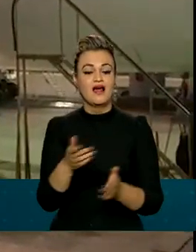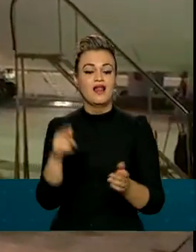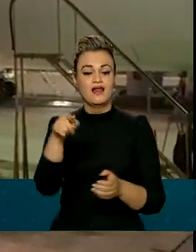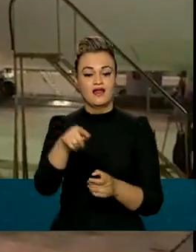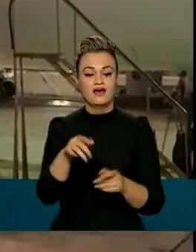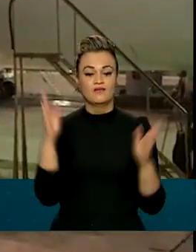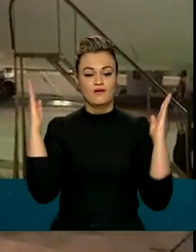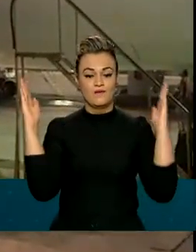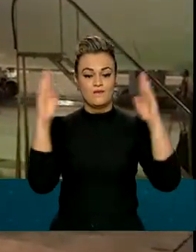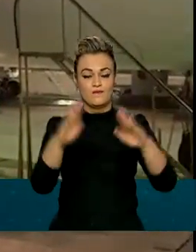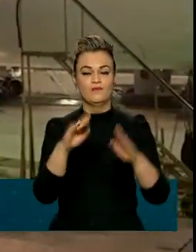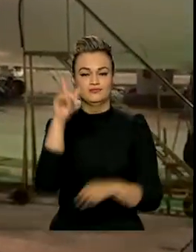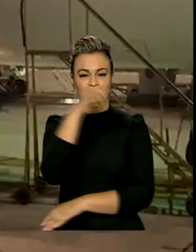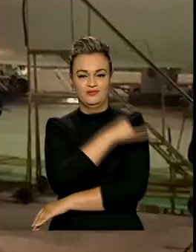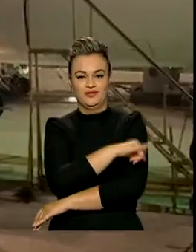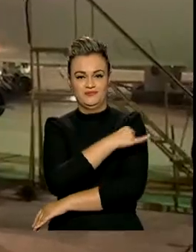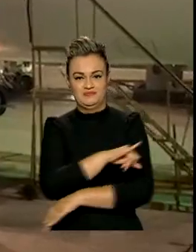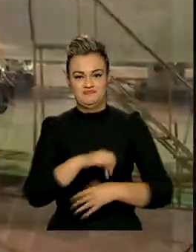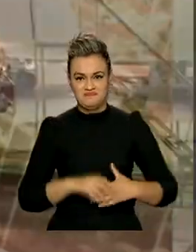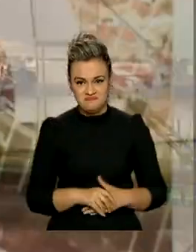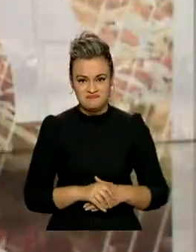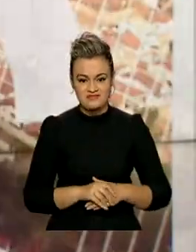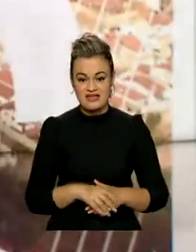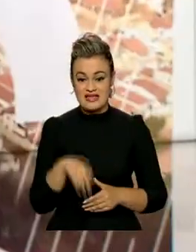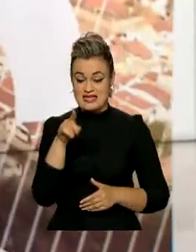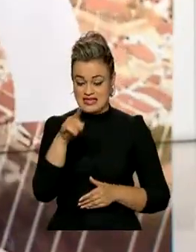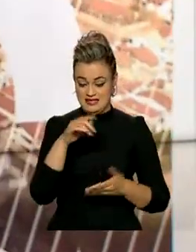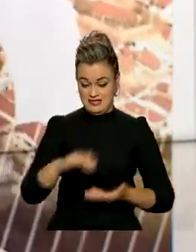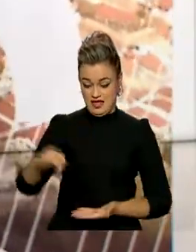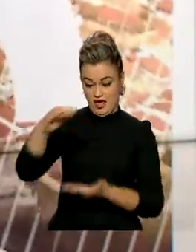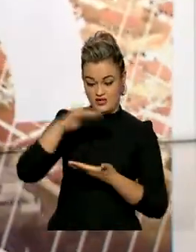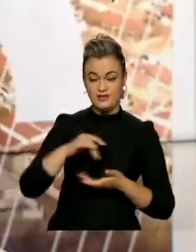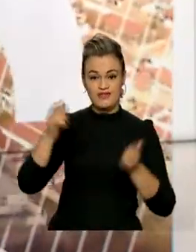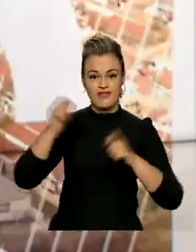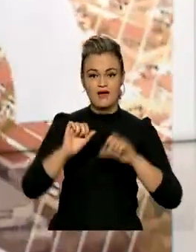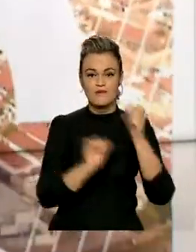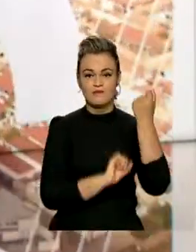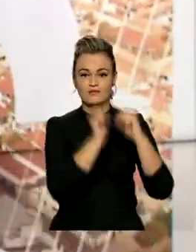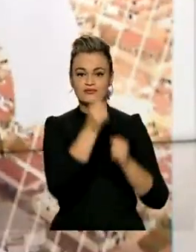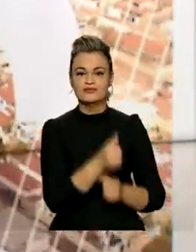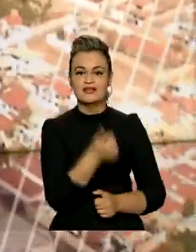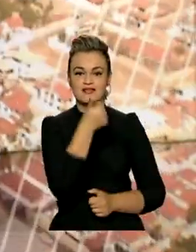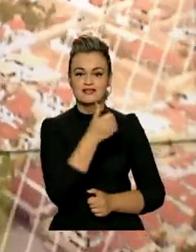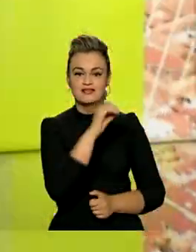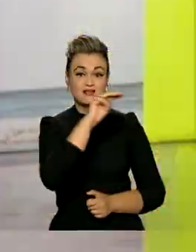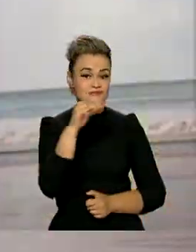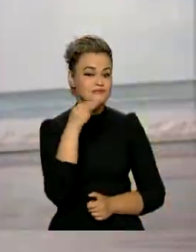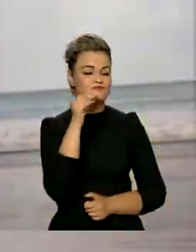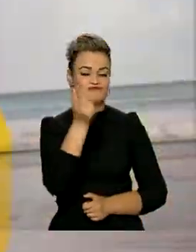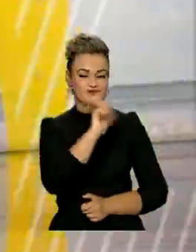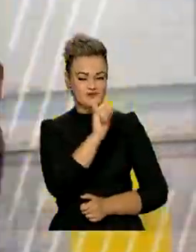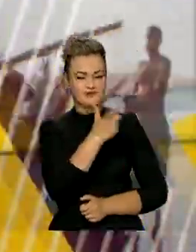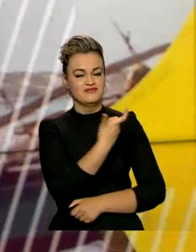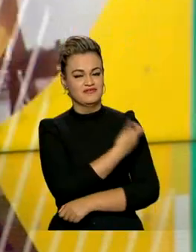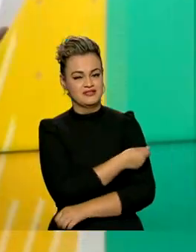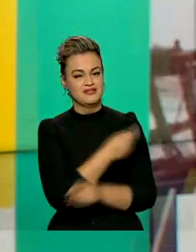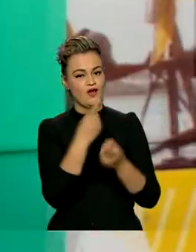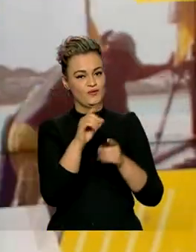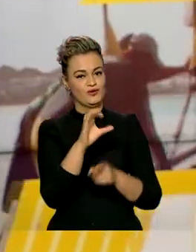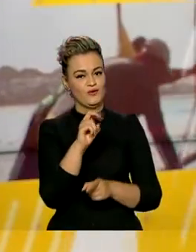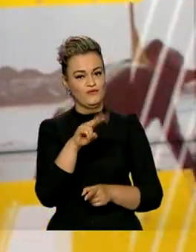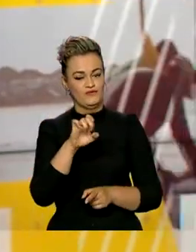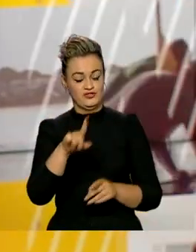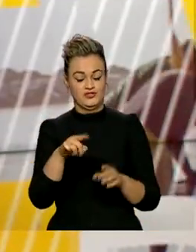Aeroporto Internacional do Rio de Janeiro. Essa entrega permitirá a produção de cerca de 10 milhões de doses de vacina